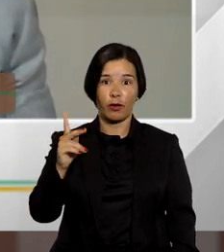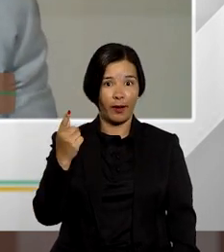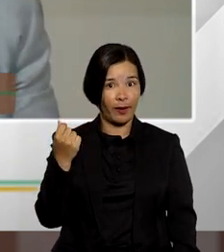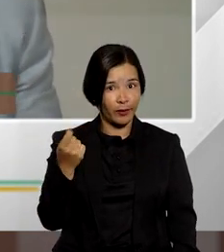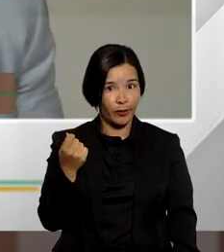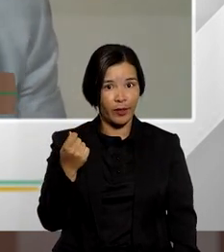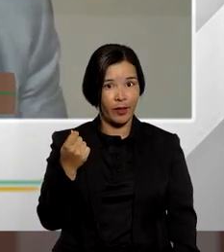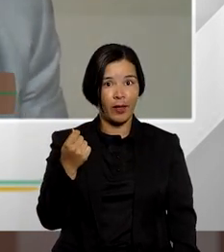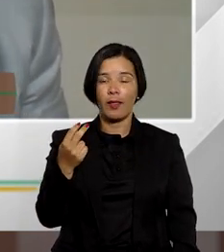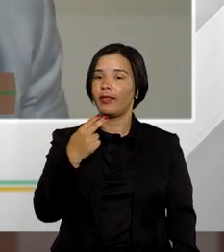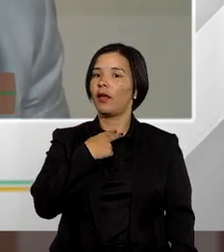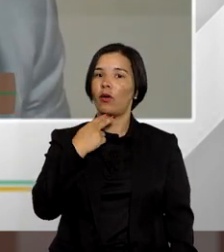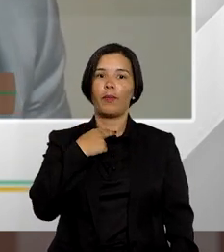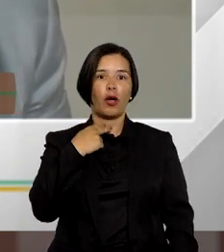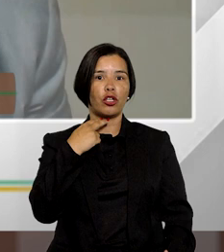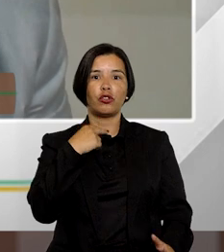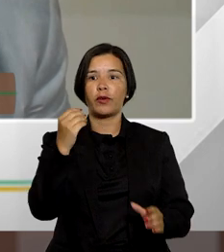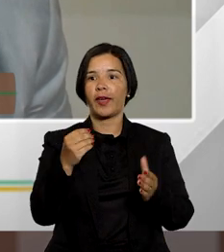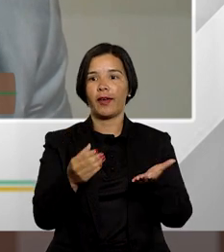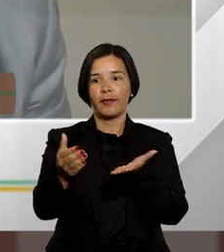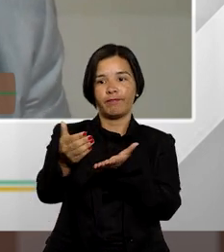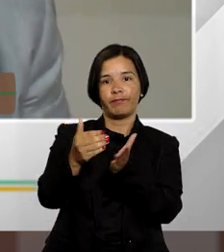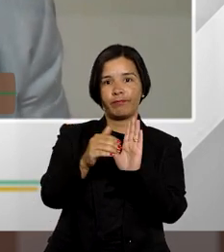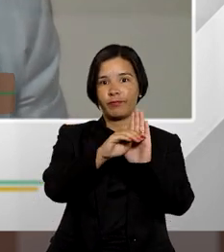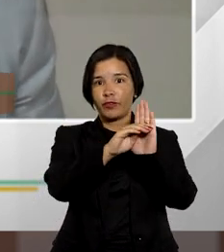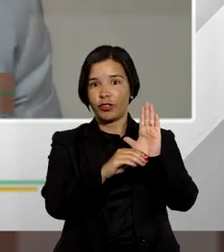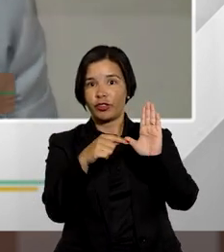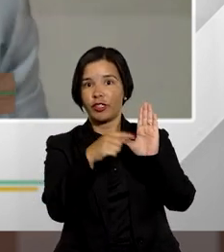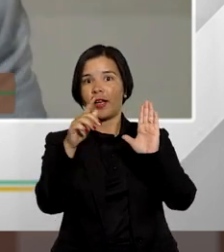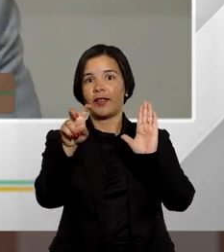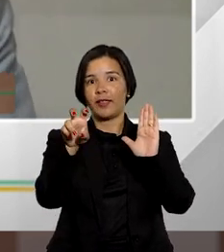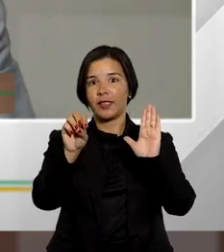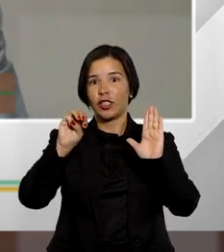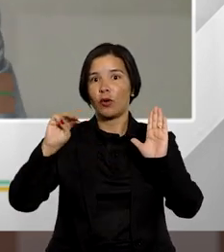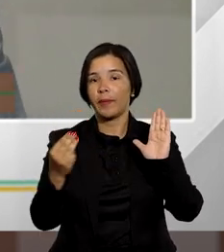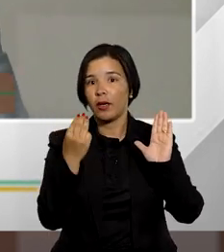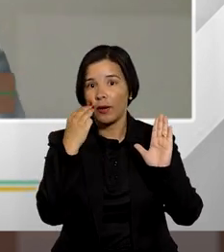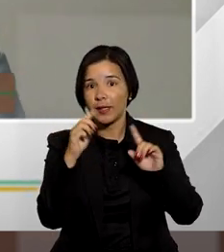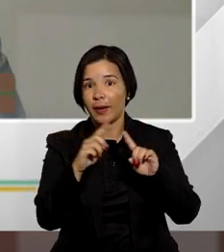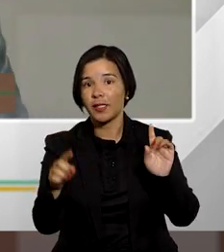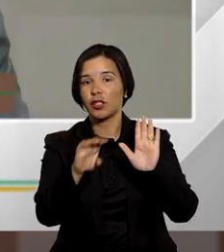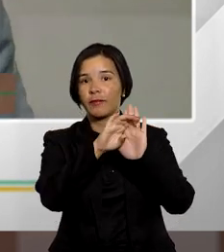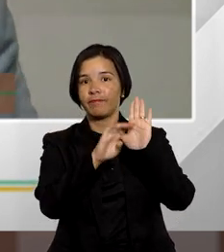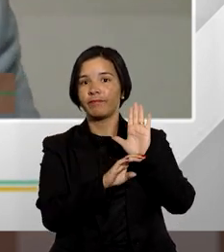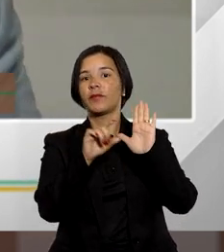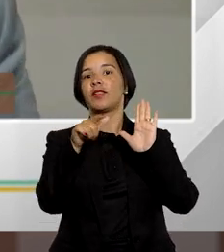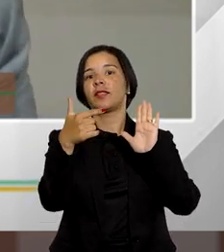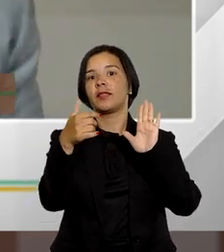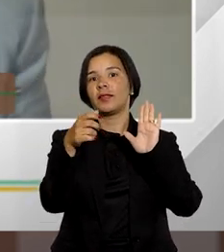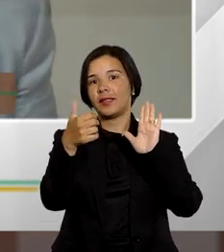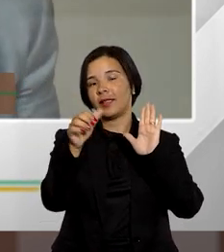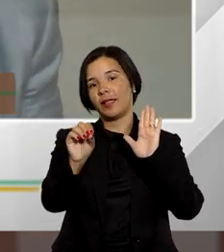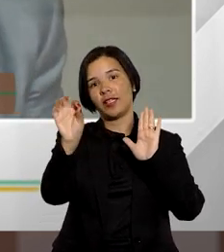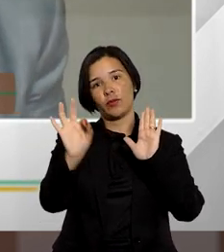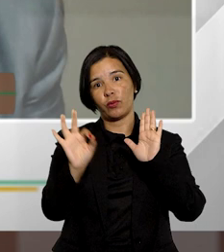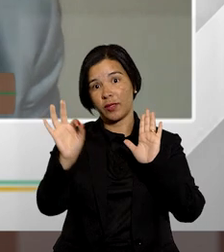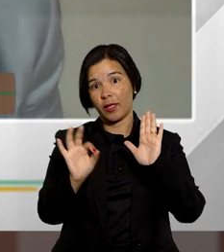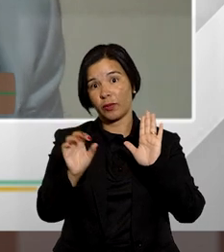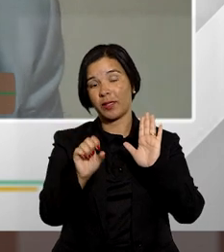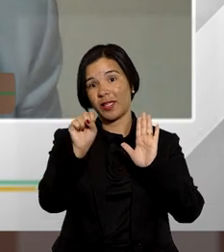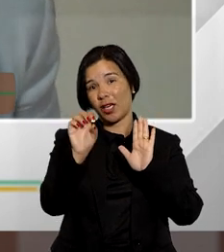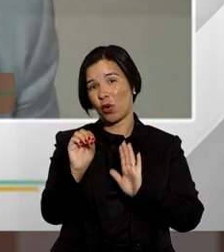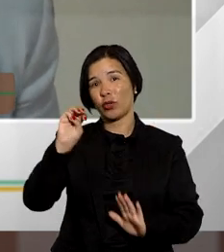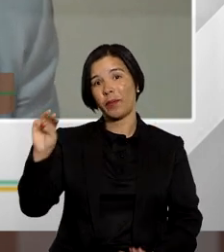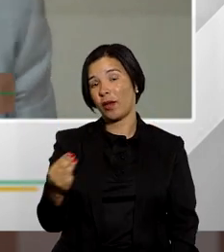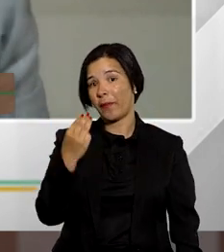advogado ele não pode tirar desses 5 milhões que é a verba principal porém daqueles 3 milhões ele pode descontar os seus 10% que seria incidente sobre os